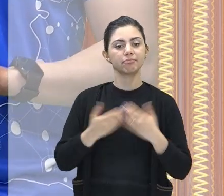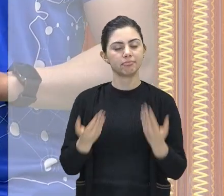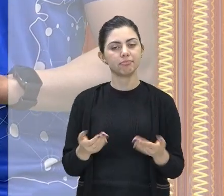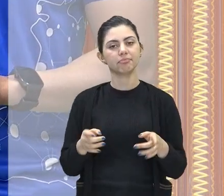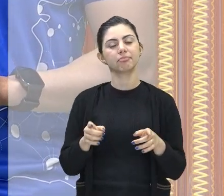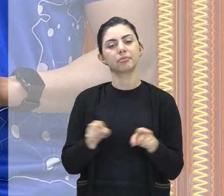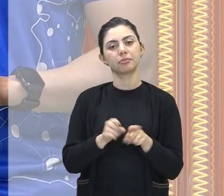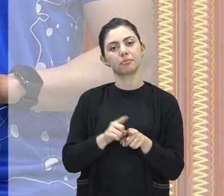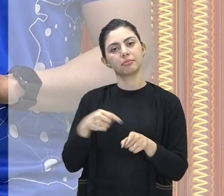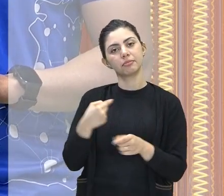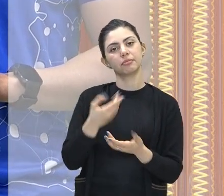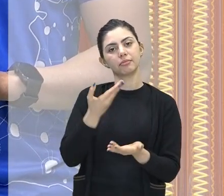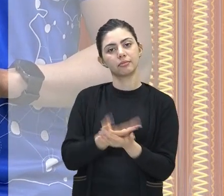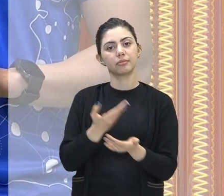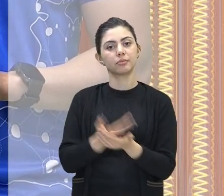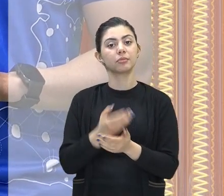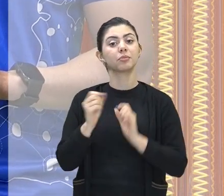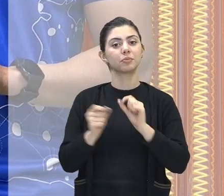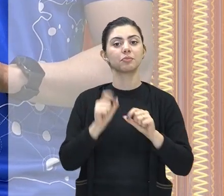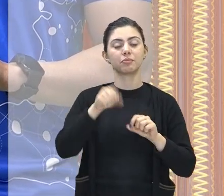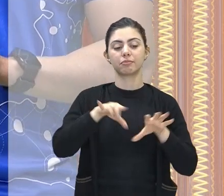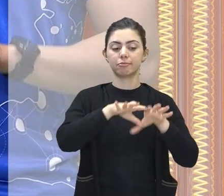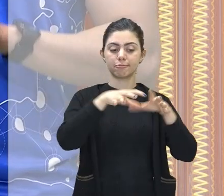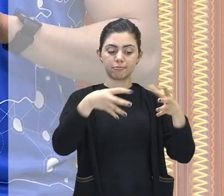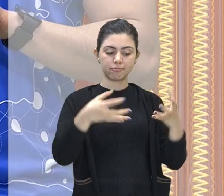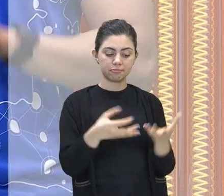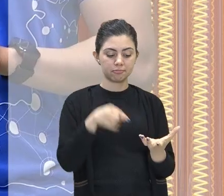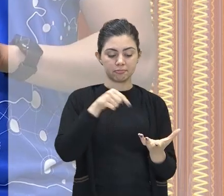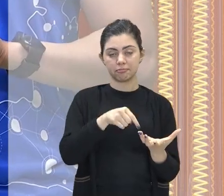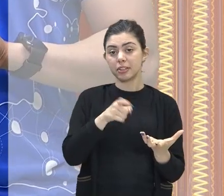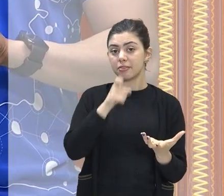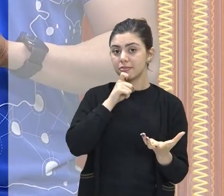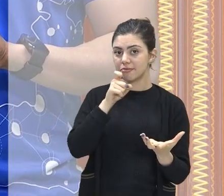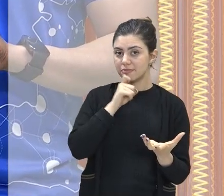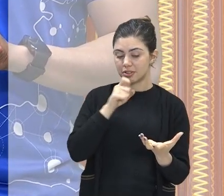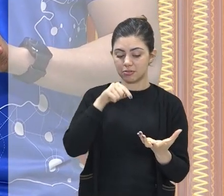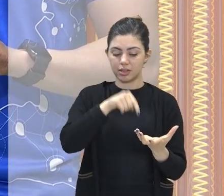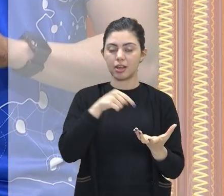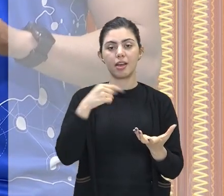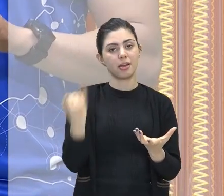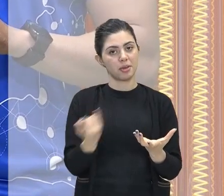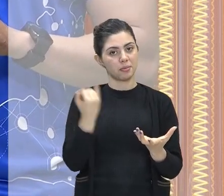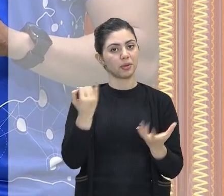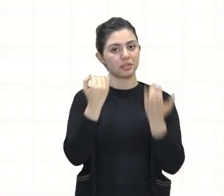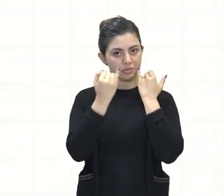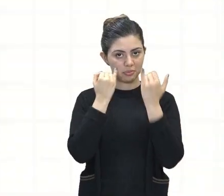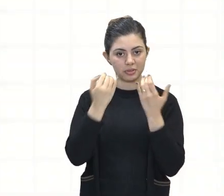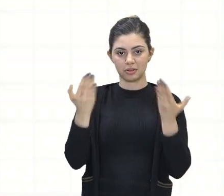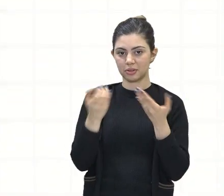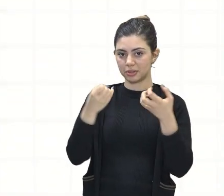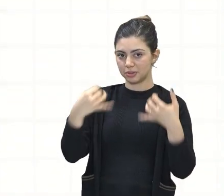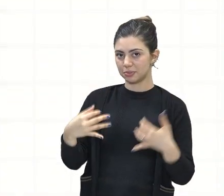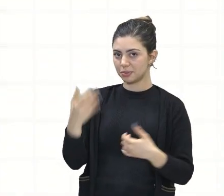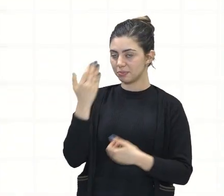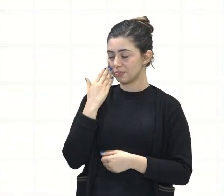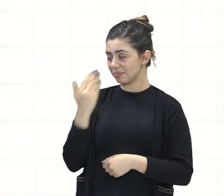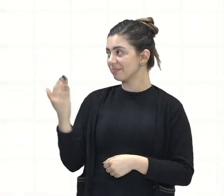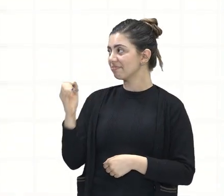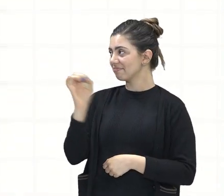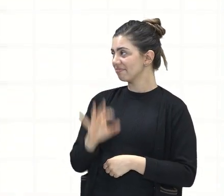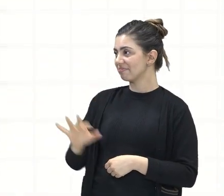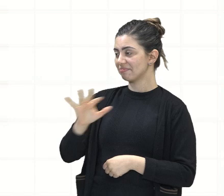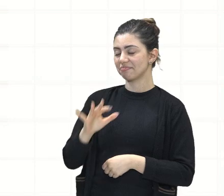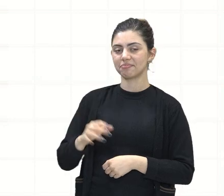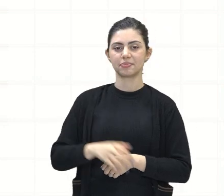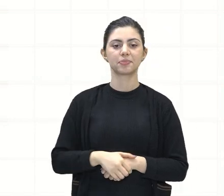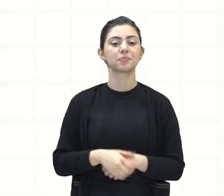também sobre o continente antártico e eu tenho aqui algumas informações importantes sobre esse continente, a começar com o mapa da localização, né?